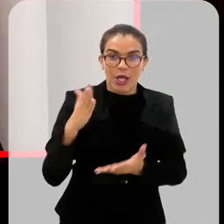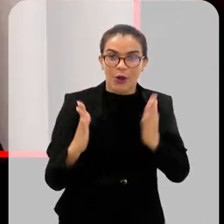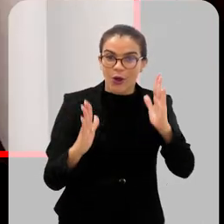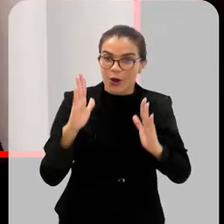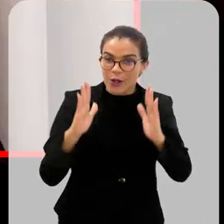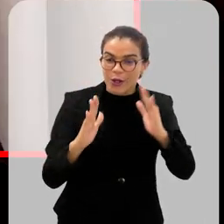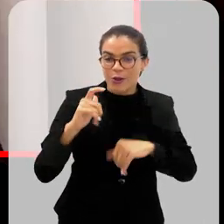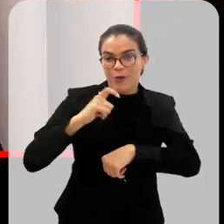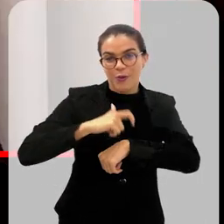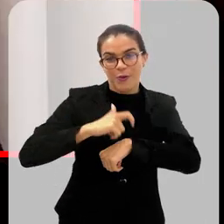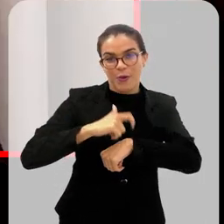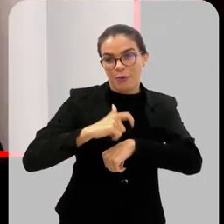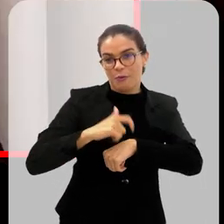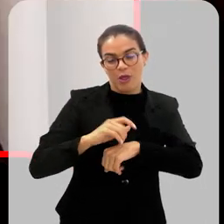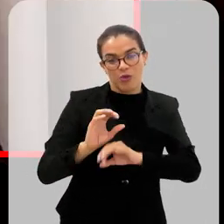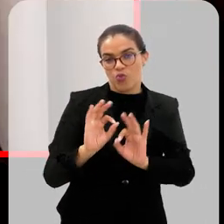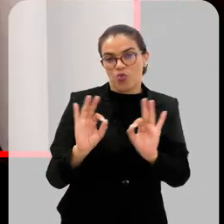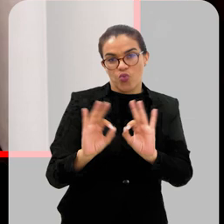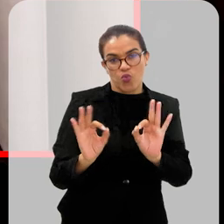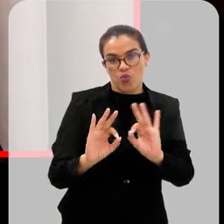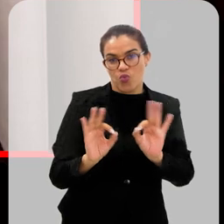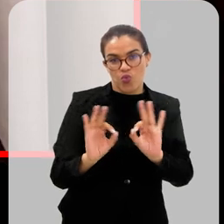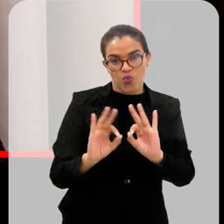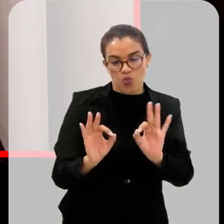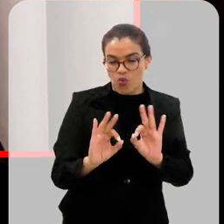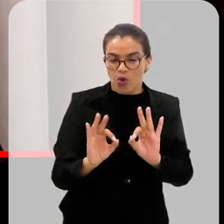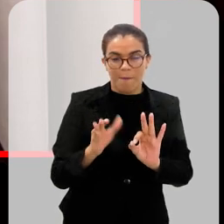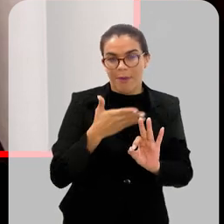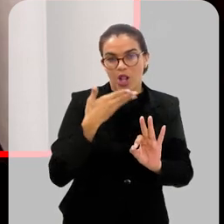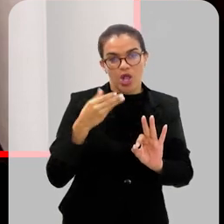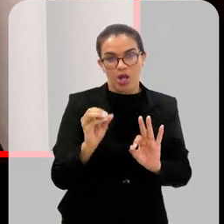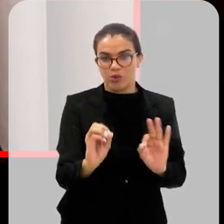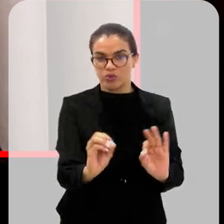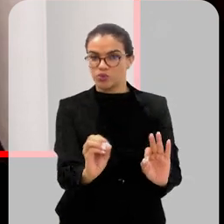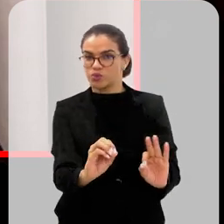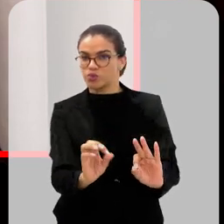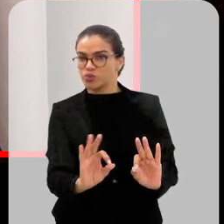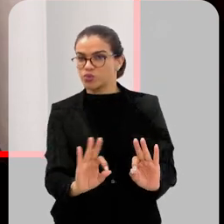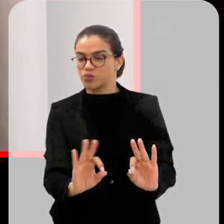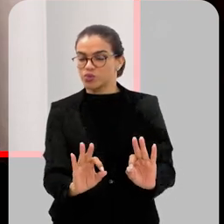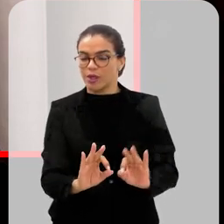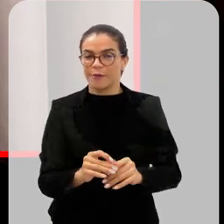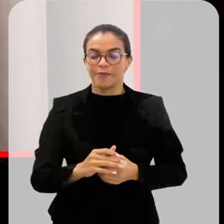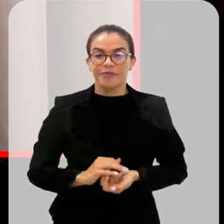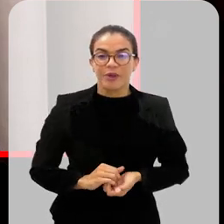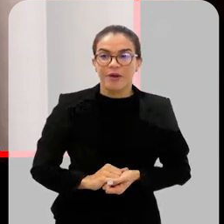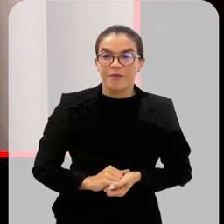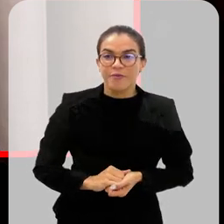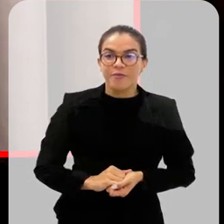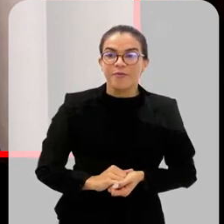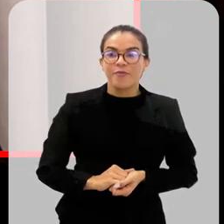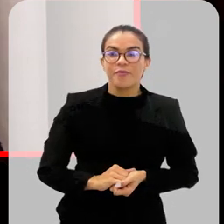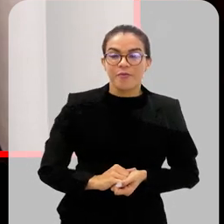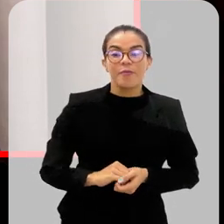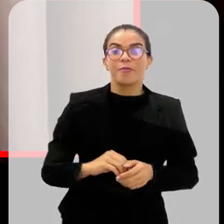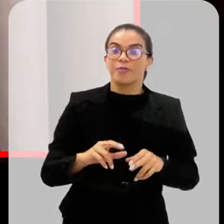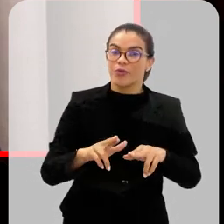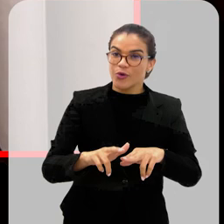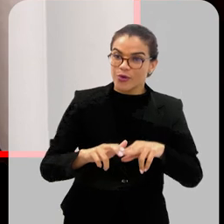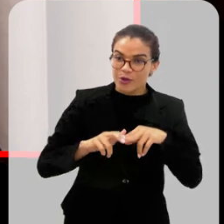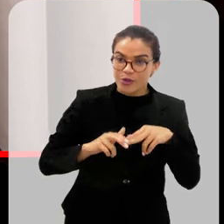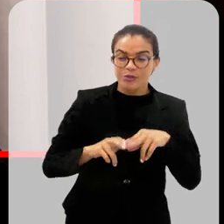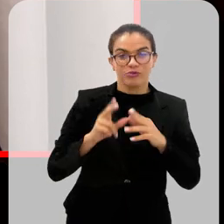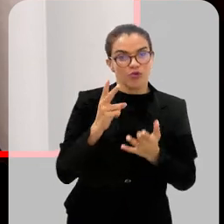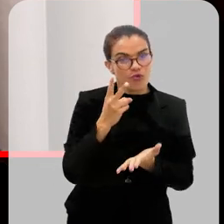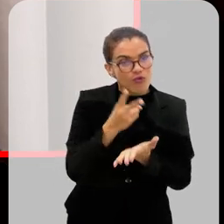nesse primeiro momento, os estudos não asseguram que ela seja disponibilizada para essas populações. Mais um